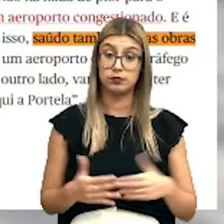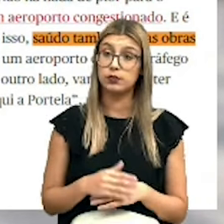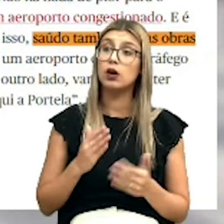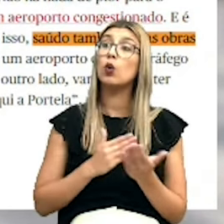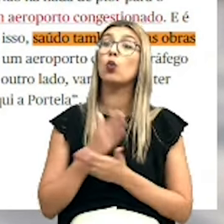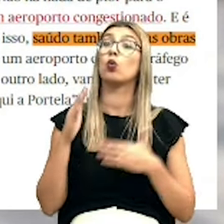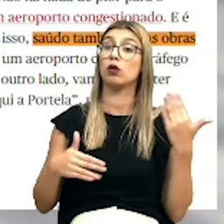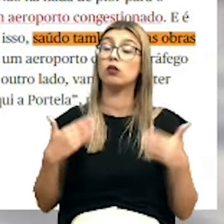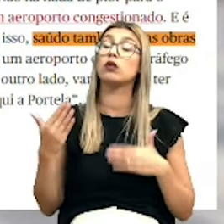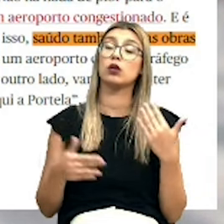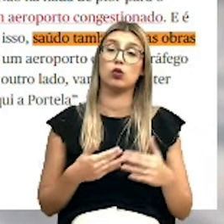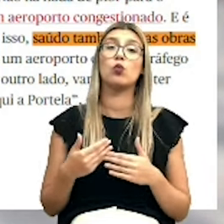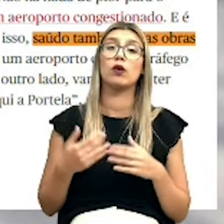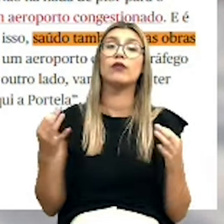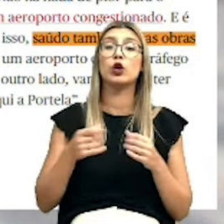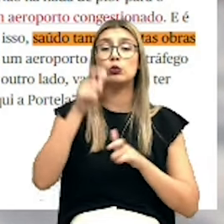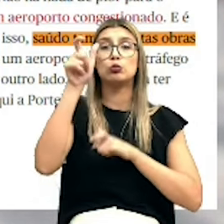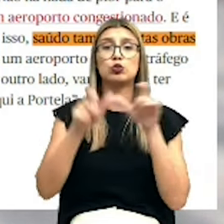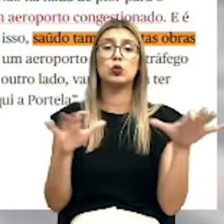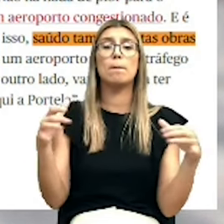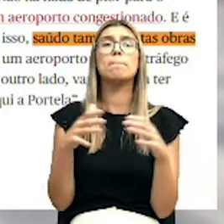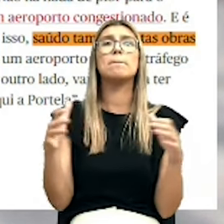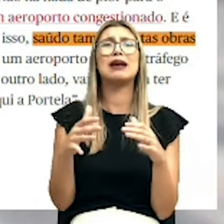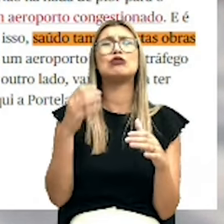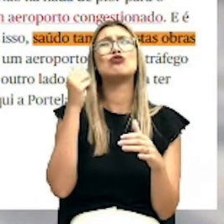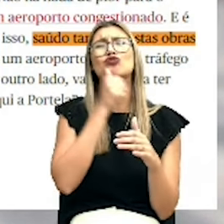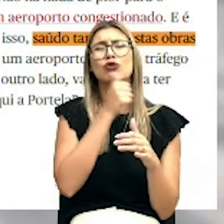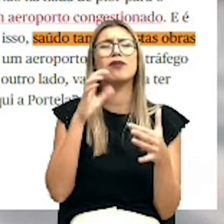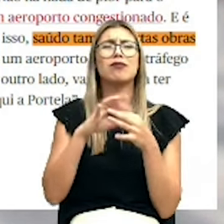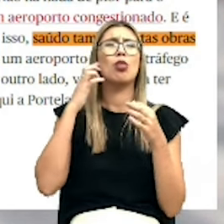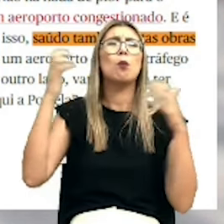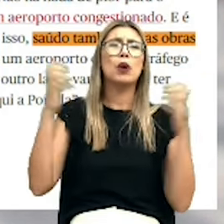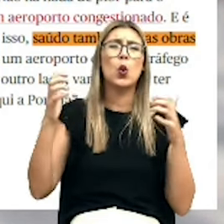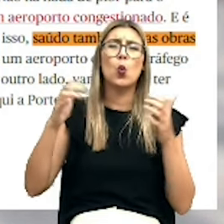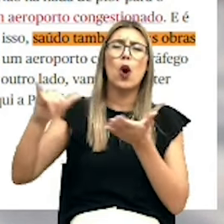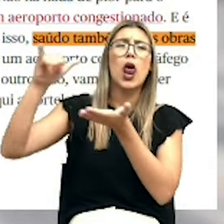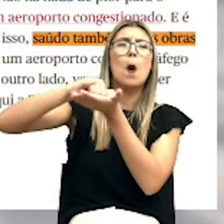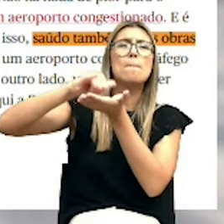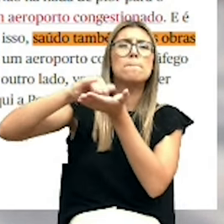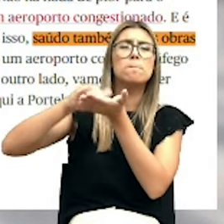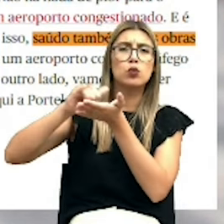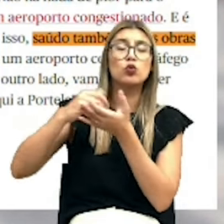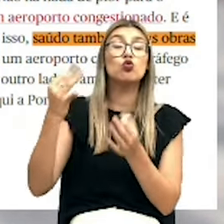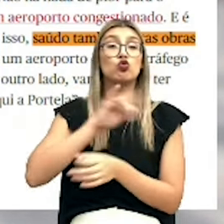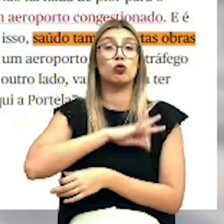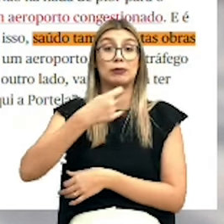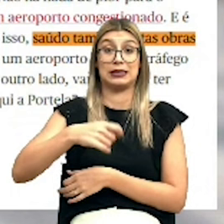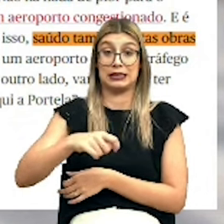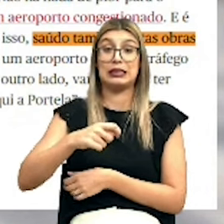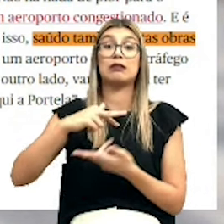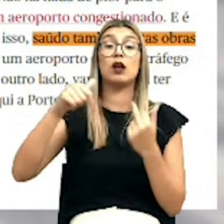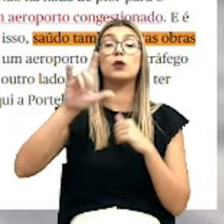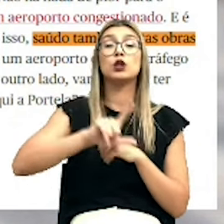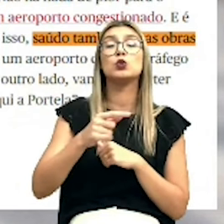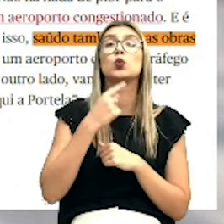Continua. Temos uma parte da população lisboeta a sofrer com o ruído do excesso de voos noturnos no aeroporto. Em vez de termos o presidente da Câmara Municipal de Lisboa a defender o